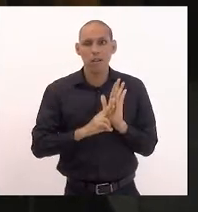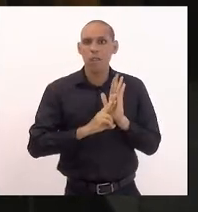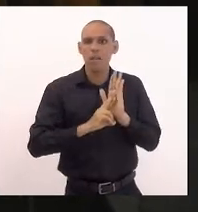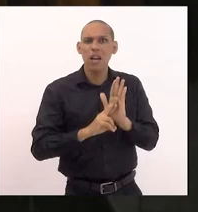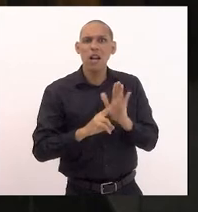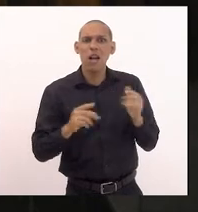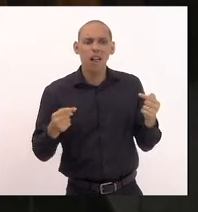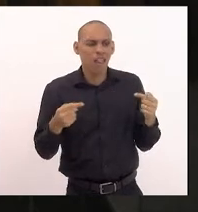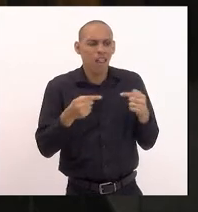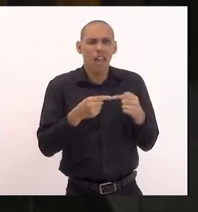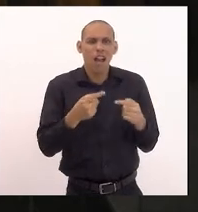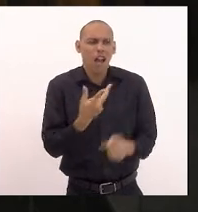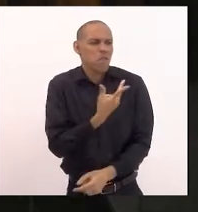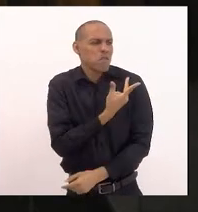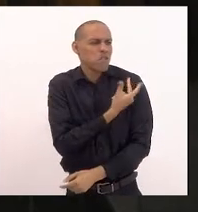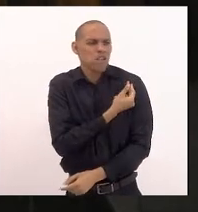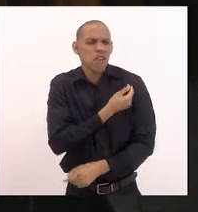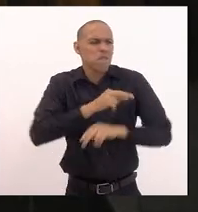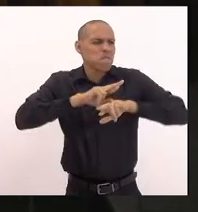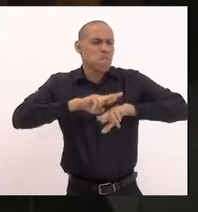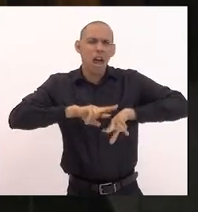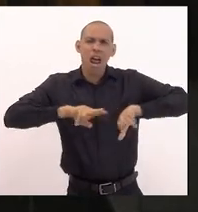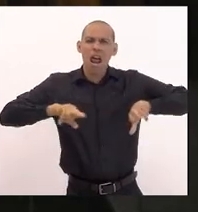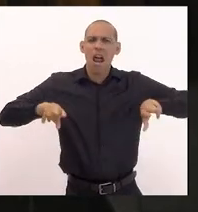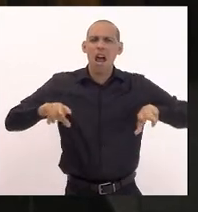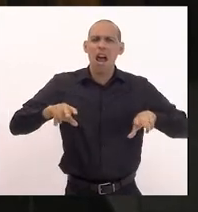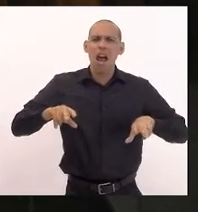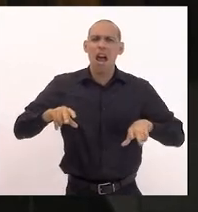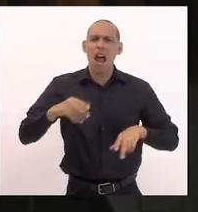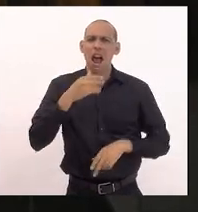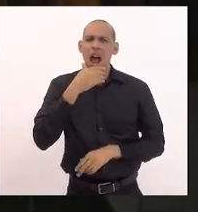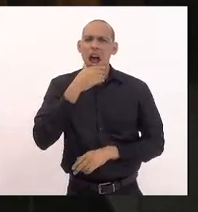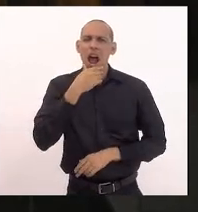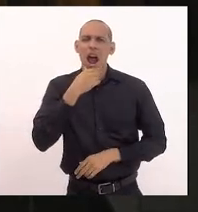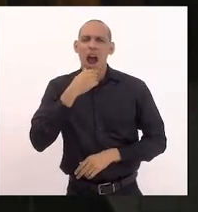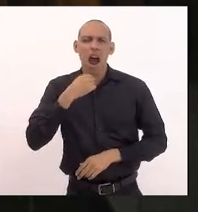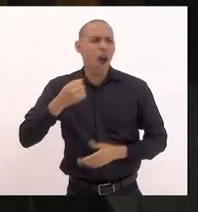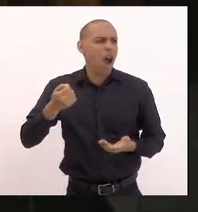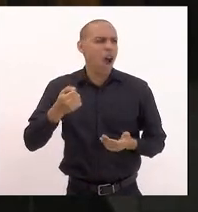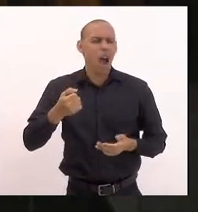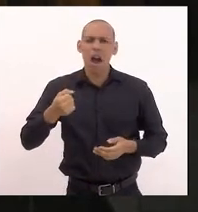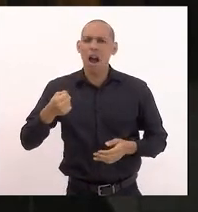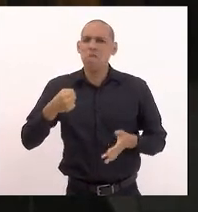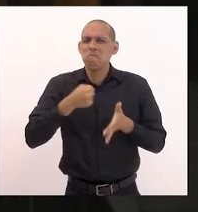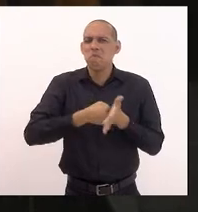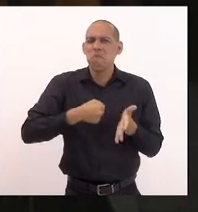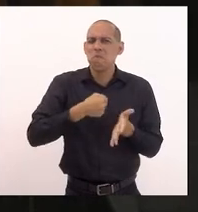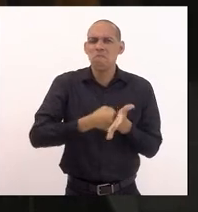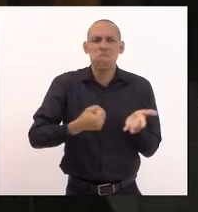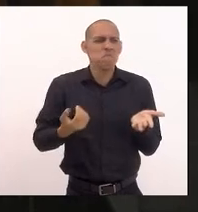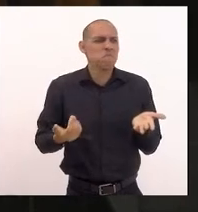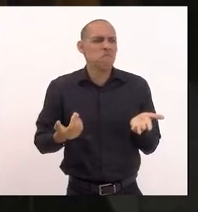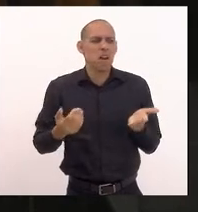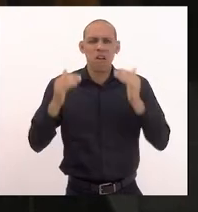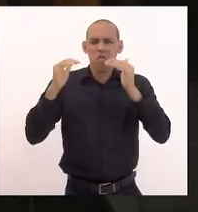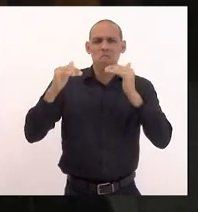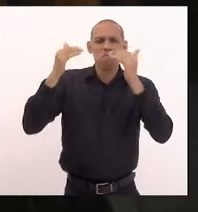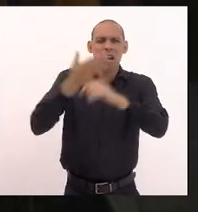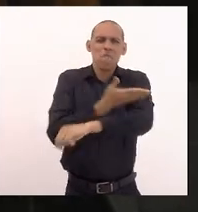vacina em relação a machismo a supremacia branca todas essas